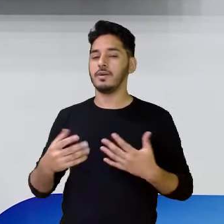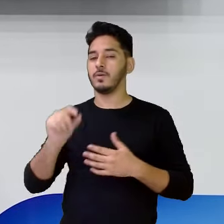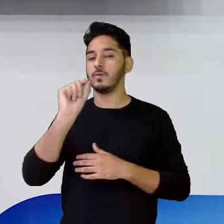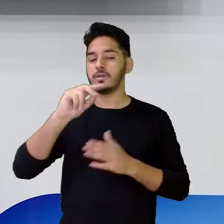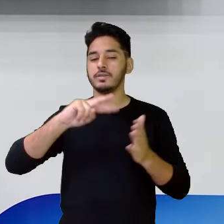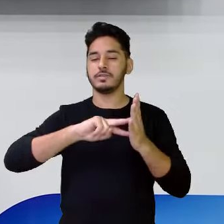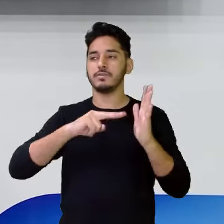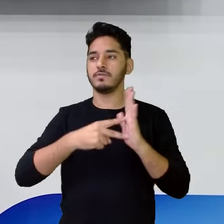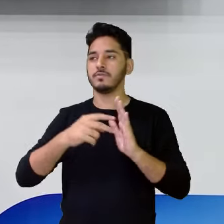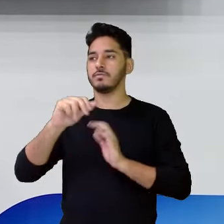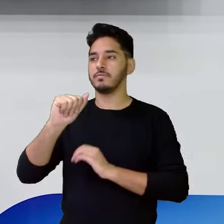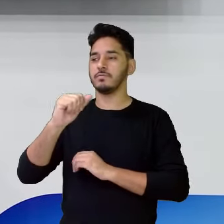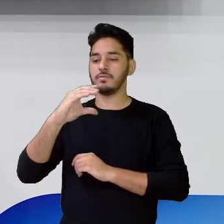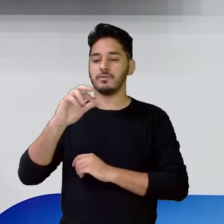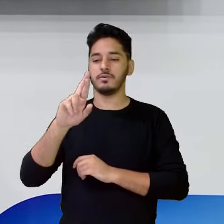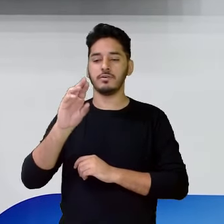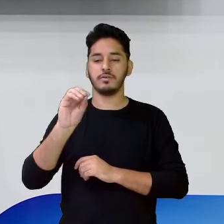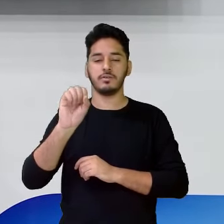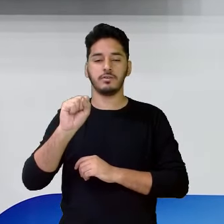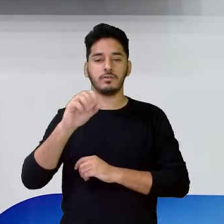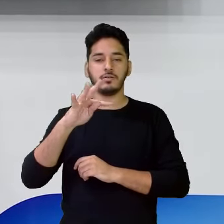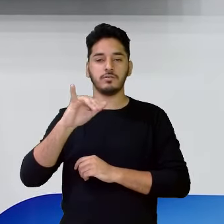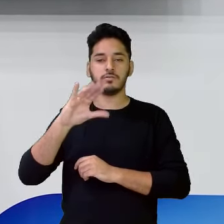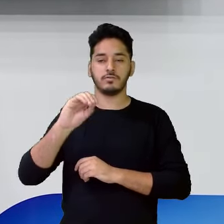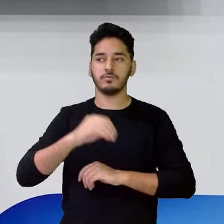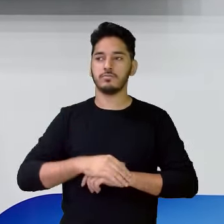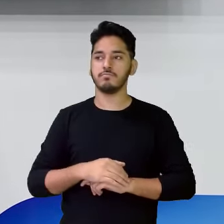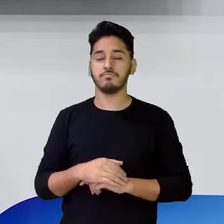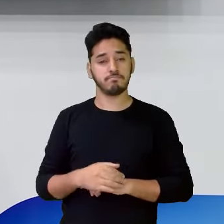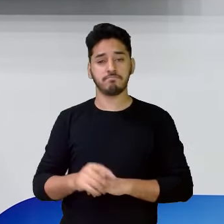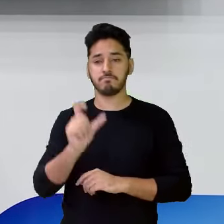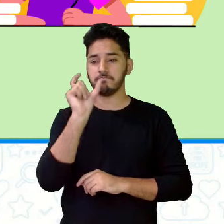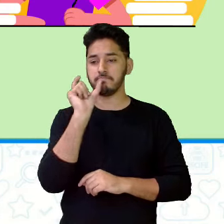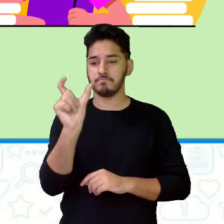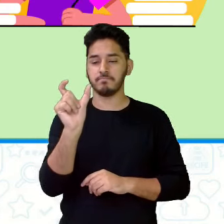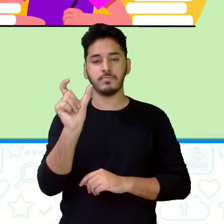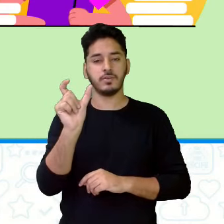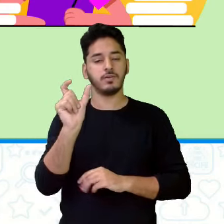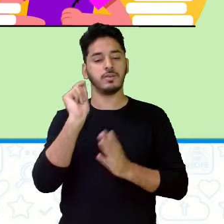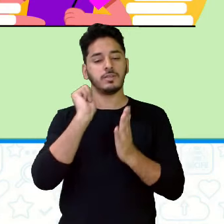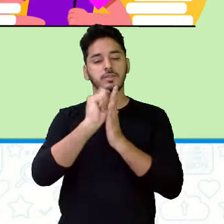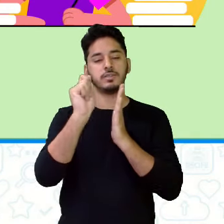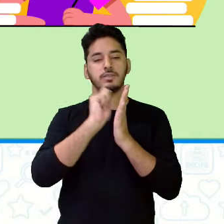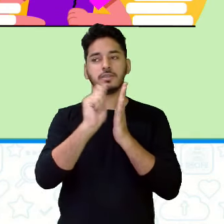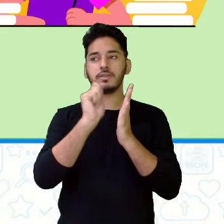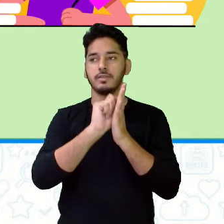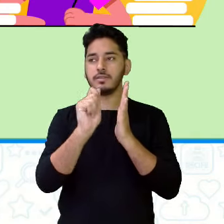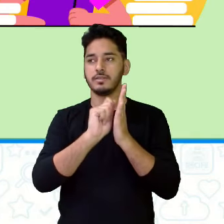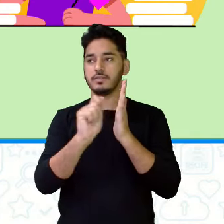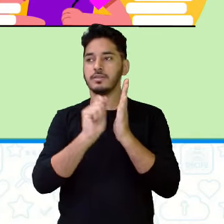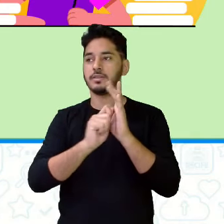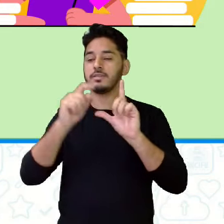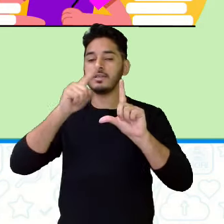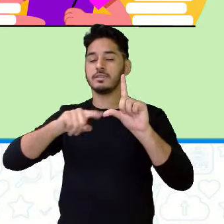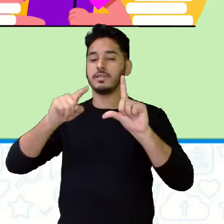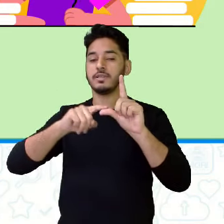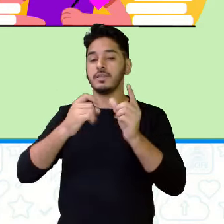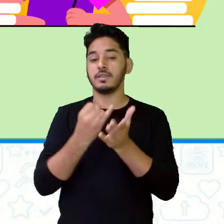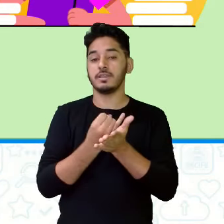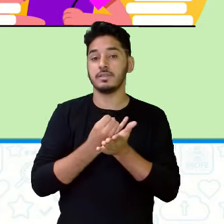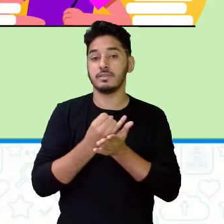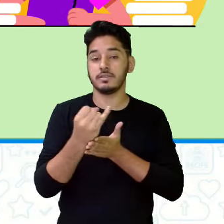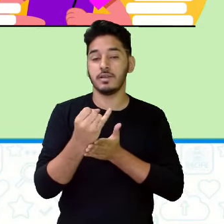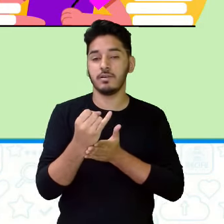que significa um acróstico. Acróstico é uma composição escrita. Feita a partir das letras iniciais de